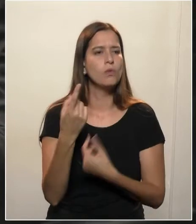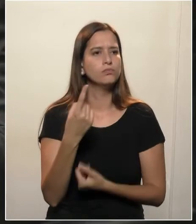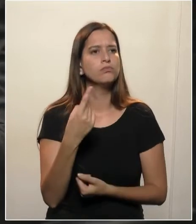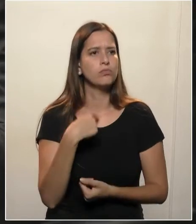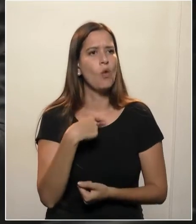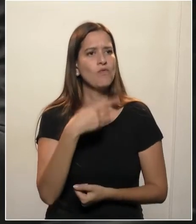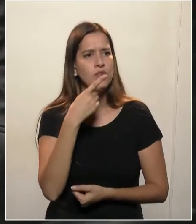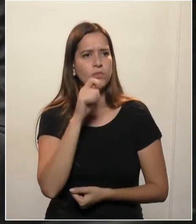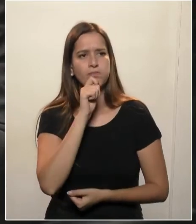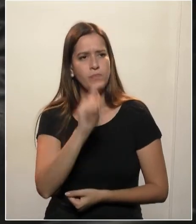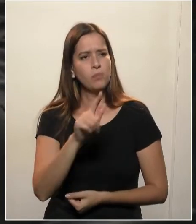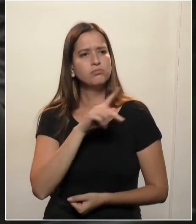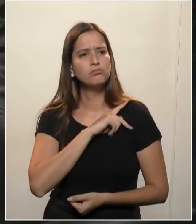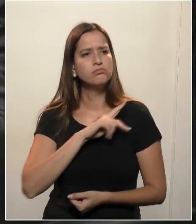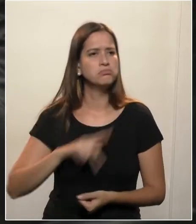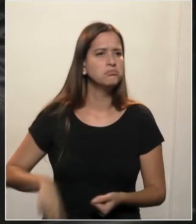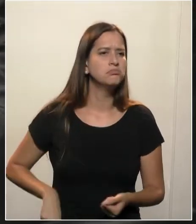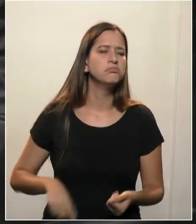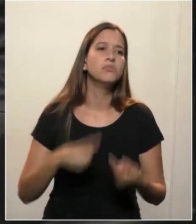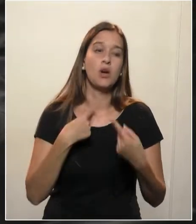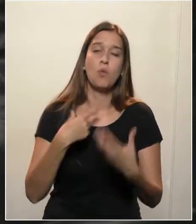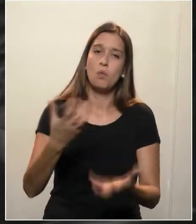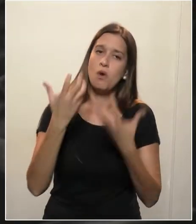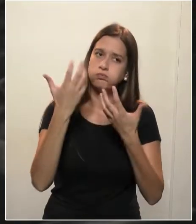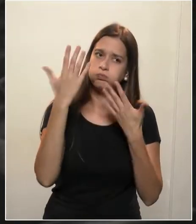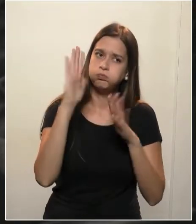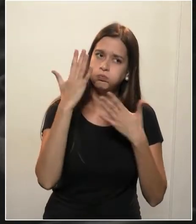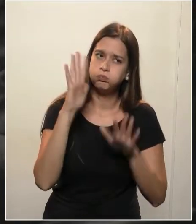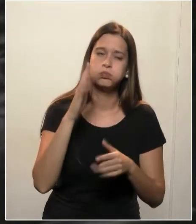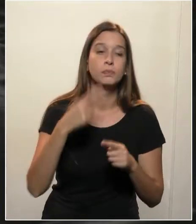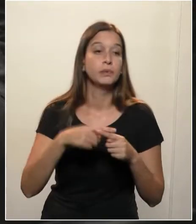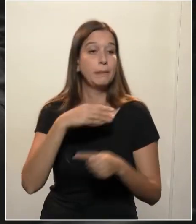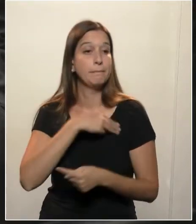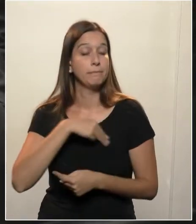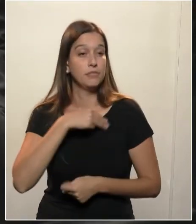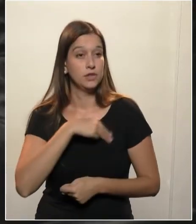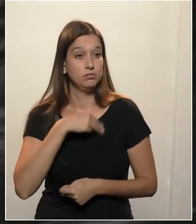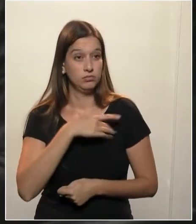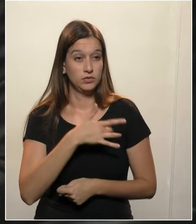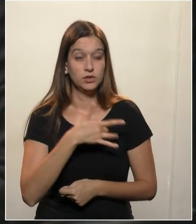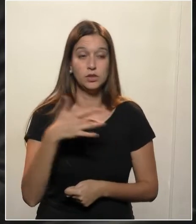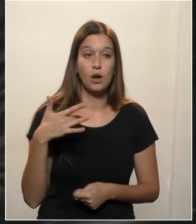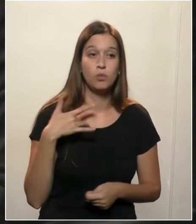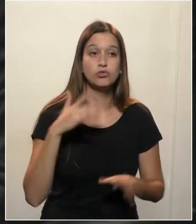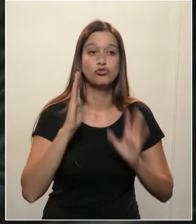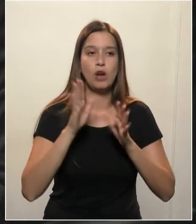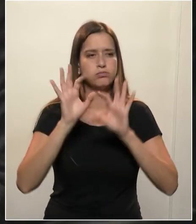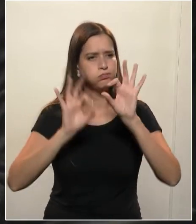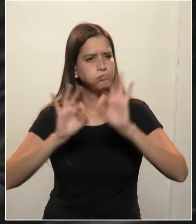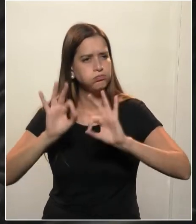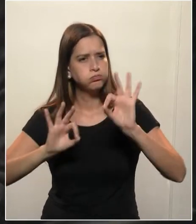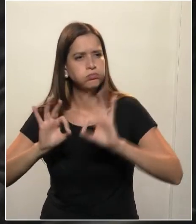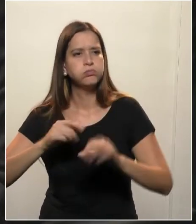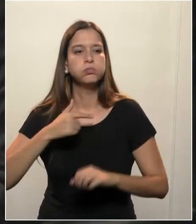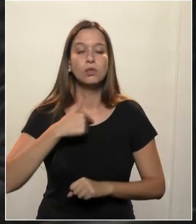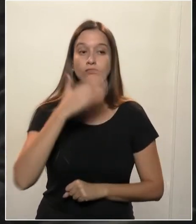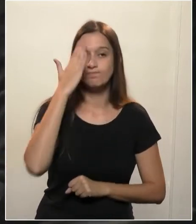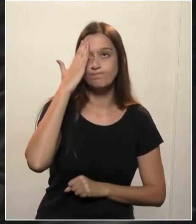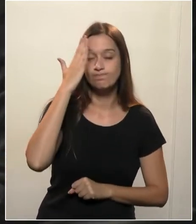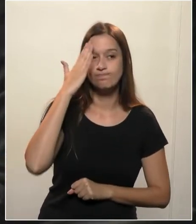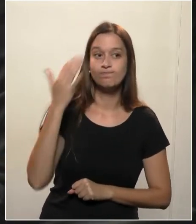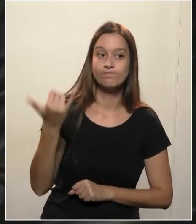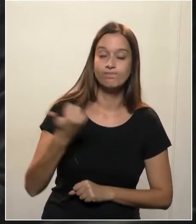parabenizar a questão das ações do Ministério da Saúde. Eu soube que o secretário-geral, que é vice